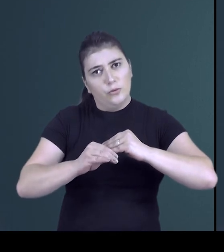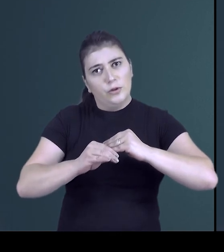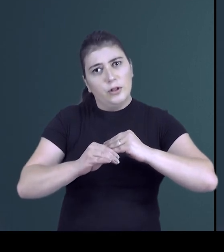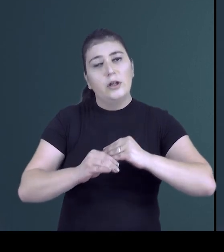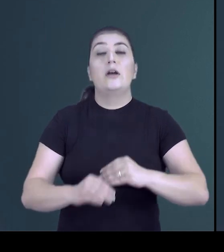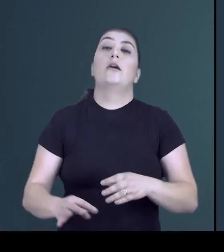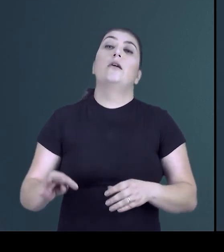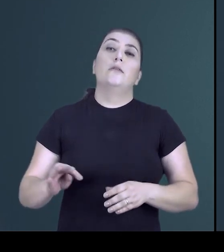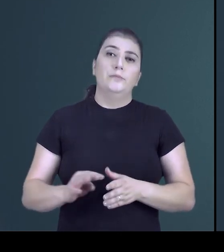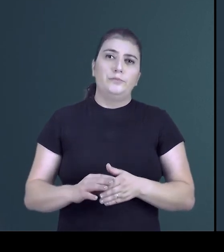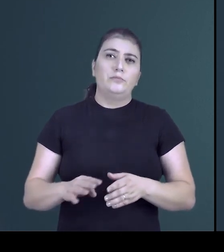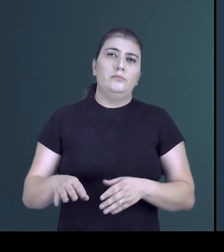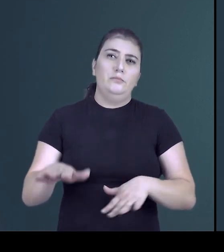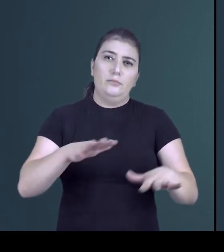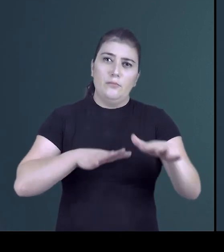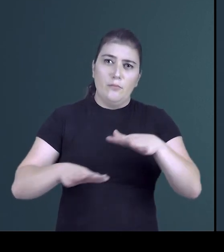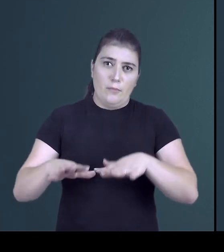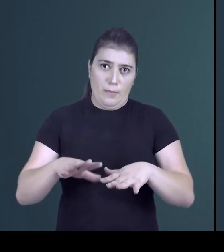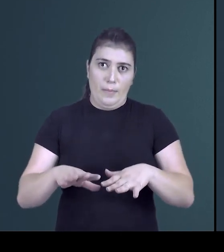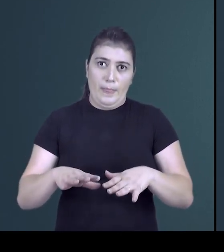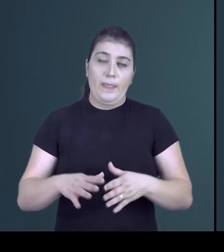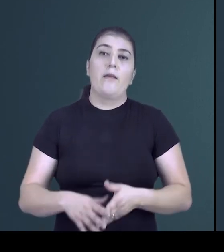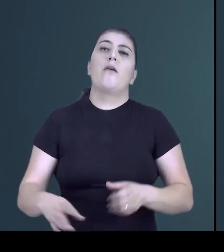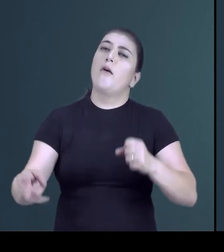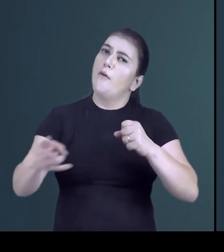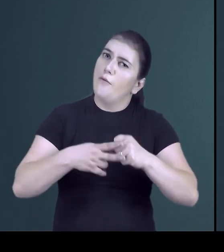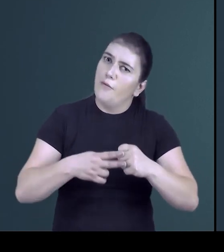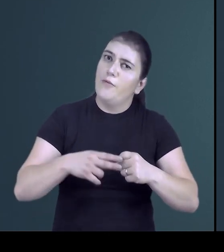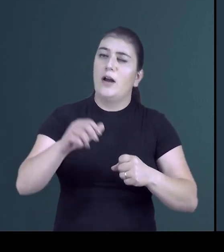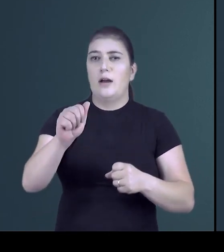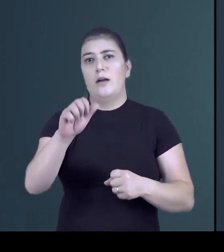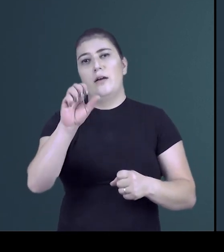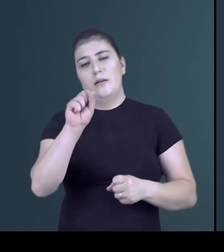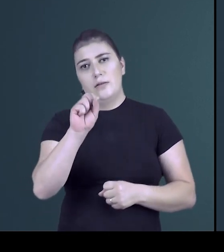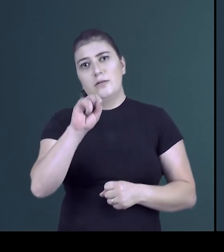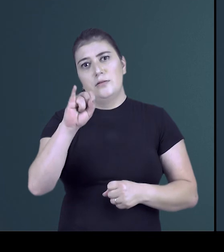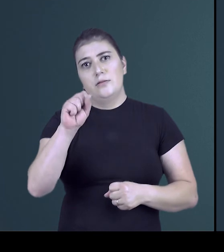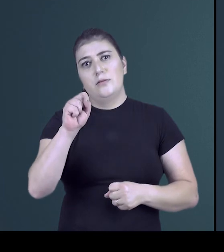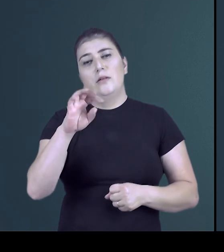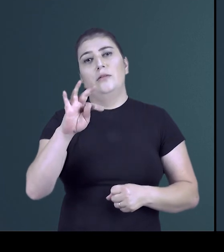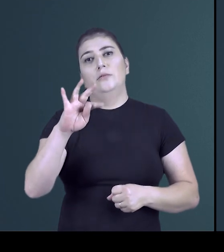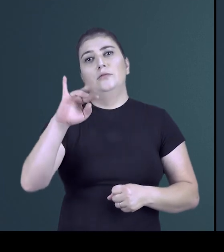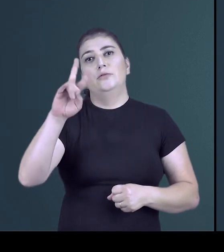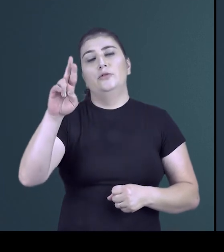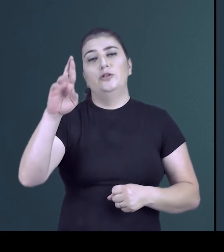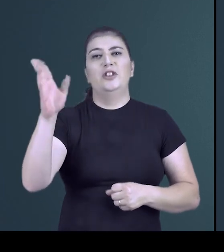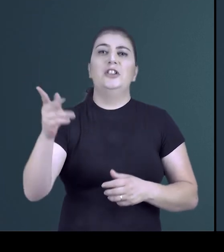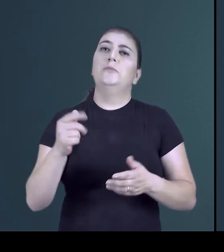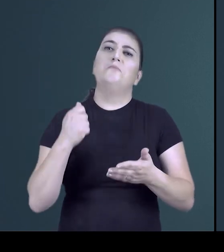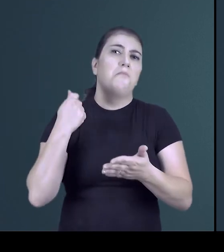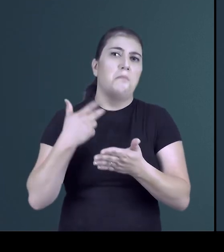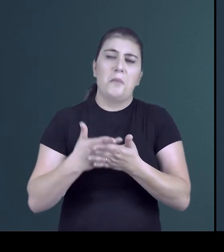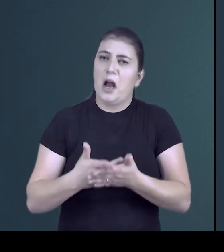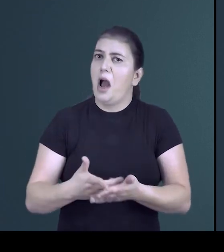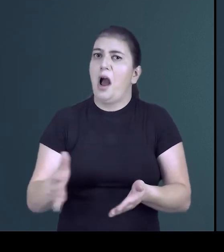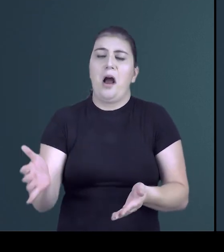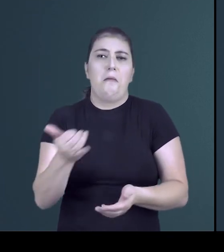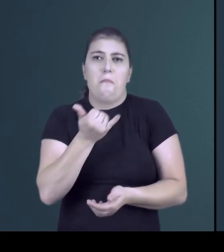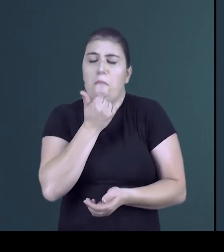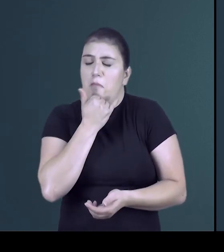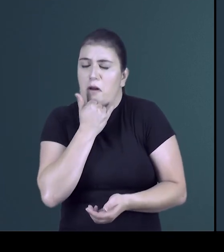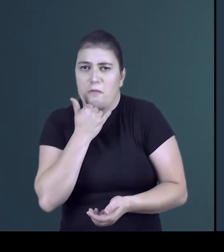suas transitividades. Nos verbos assistir, visar, almejar, pagar, perdoar,